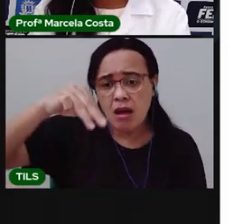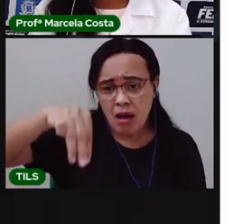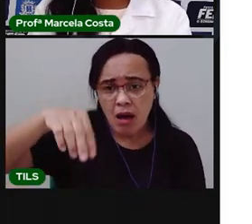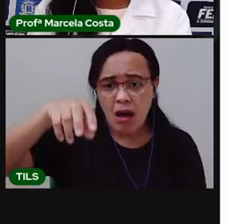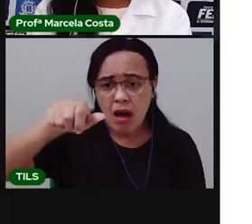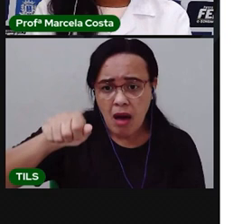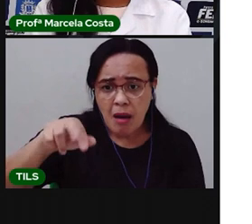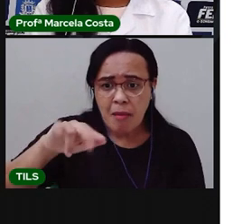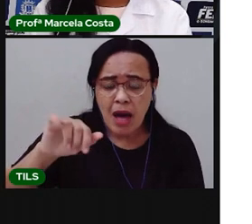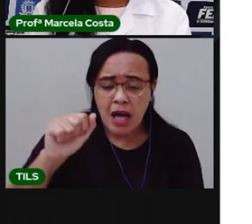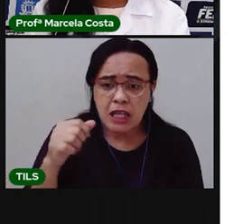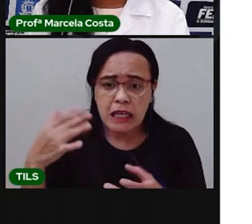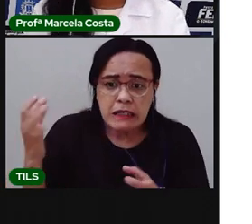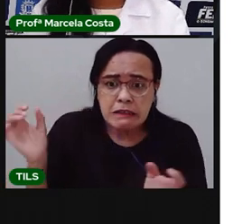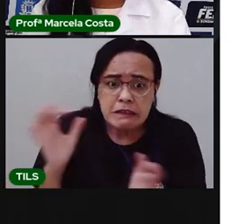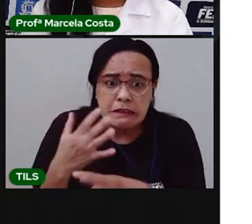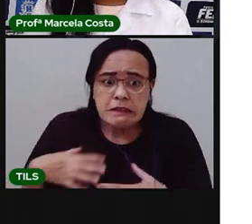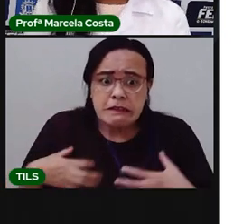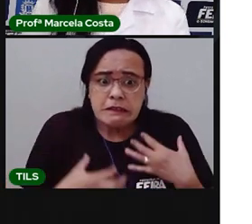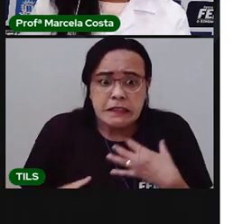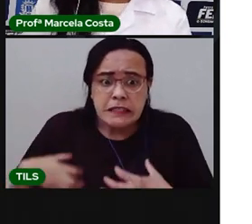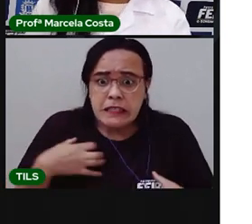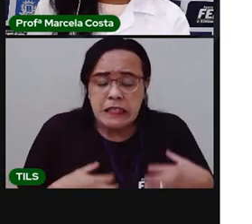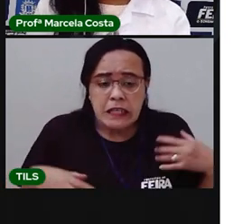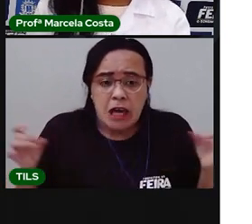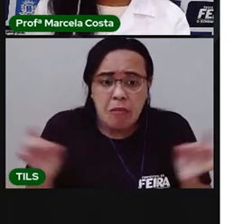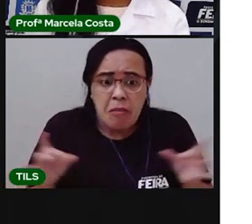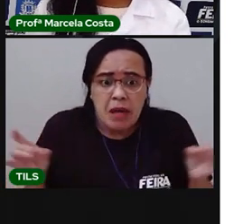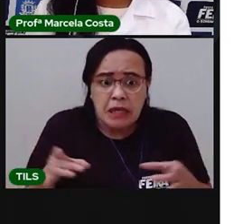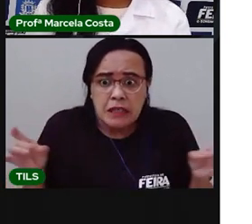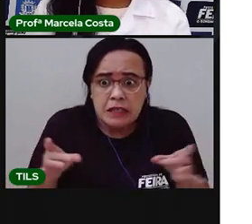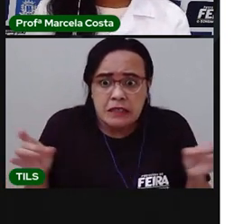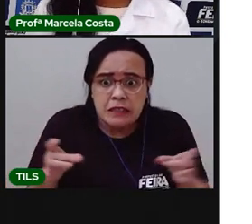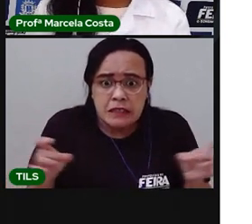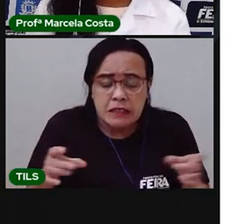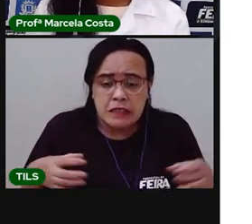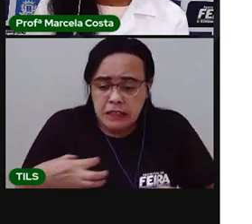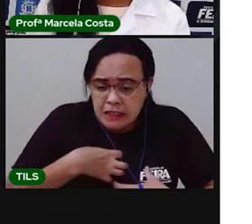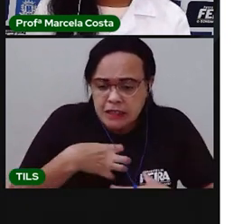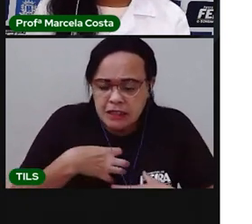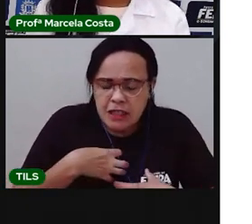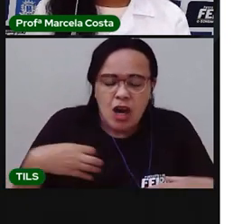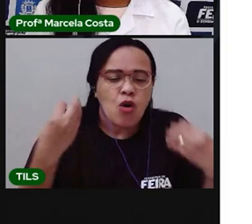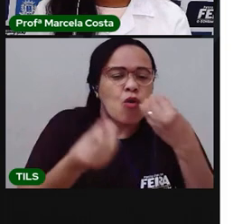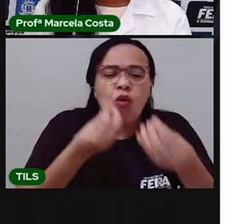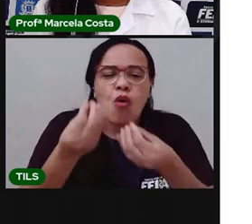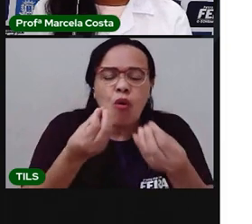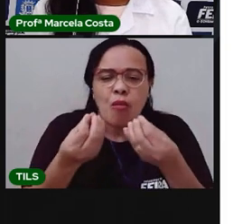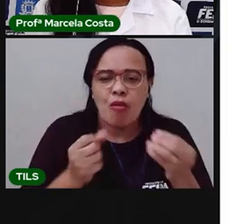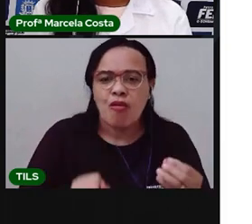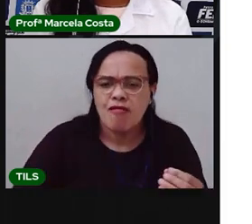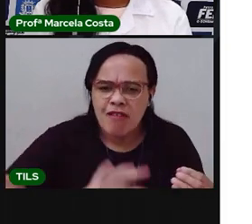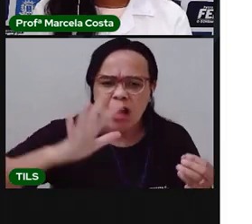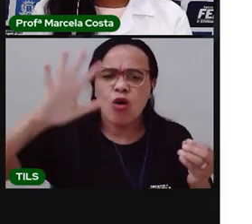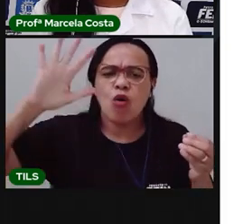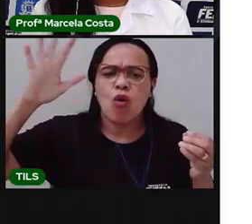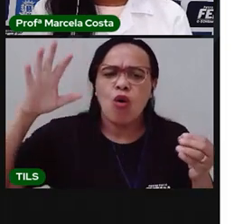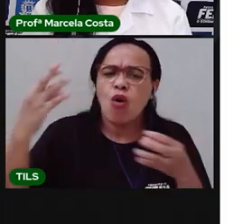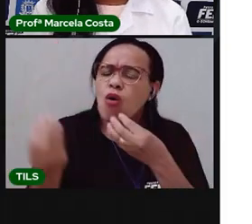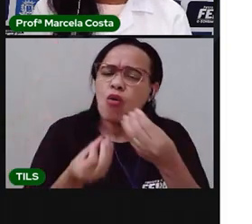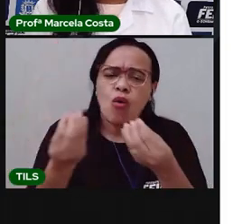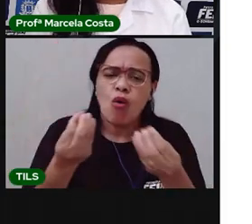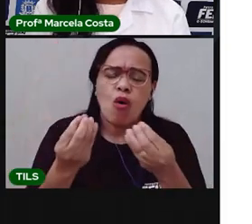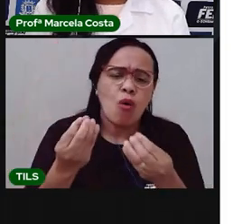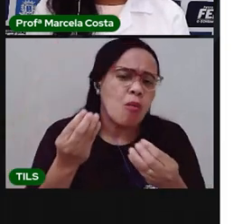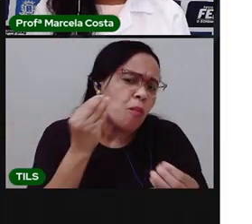de se afogar porque a canoa estava virando. O que será que ele estava sentindo? Que valor essa atitude